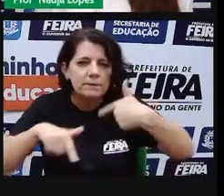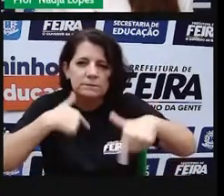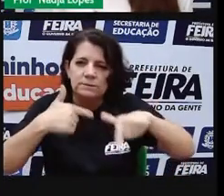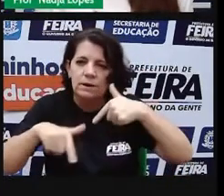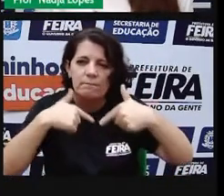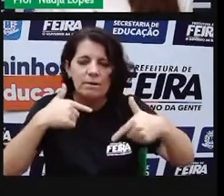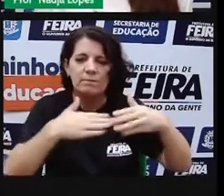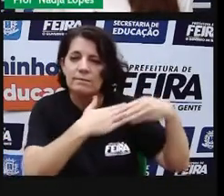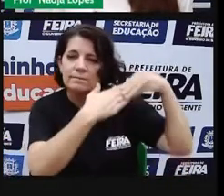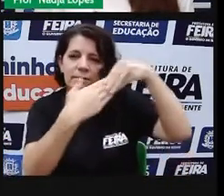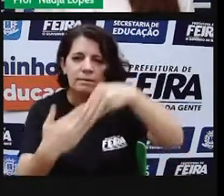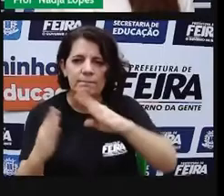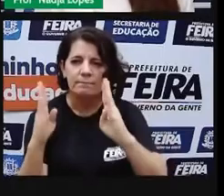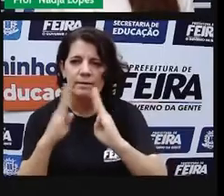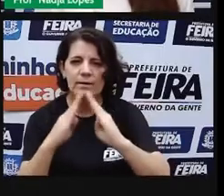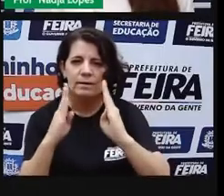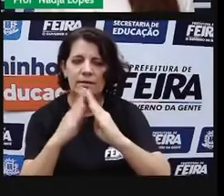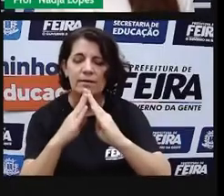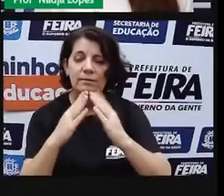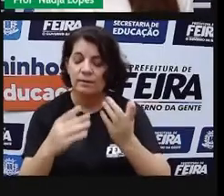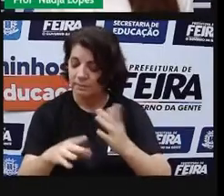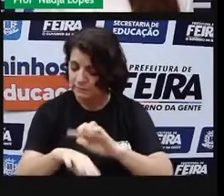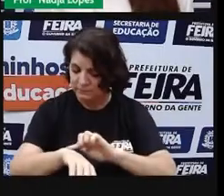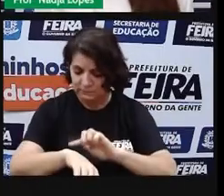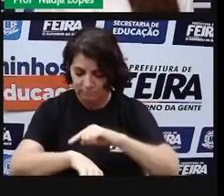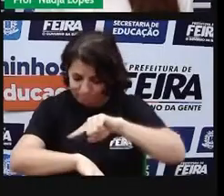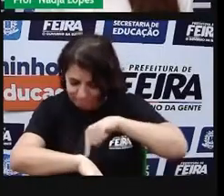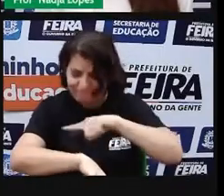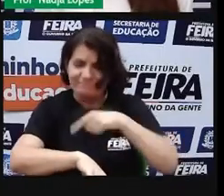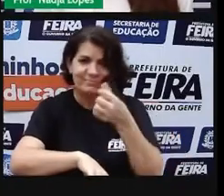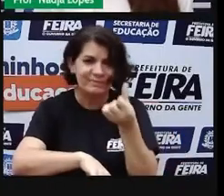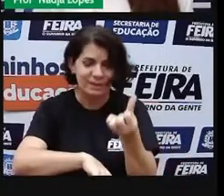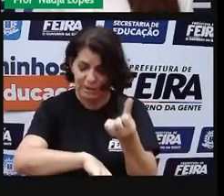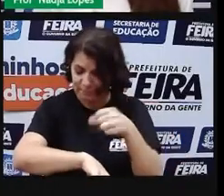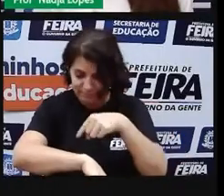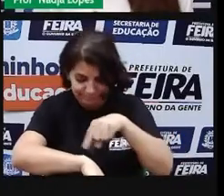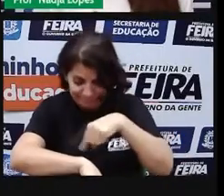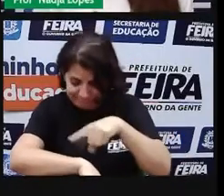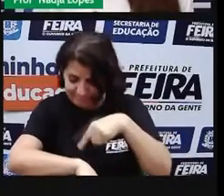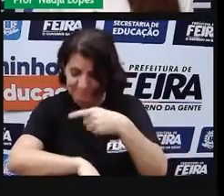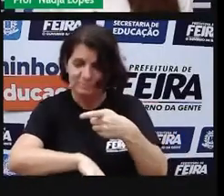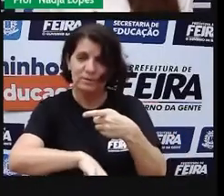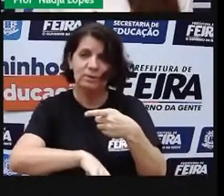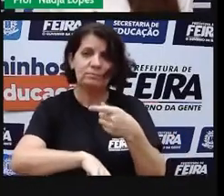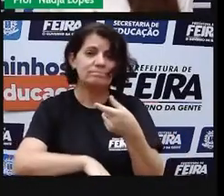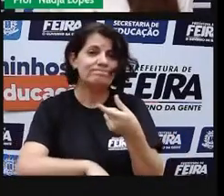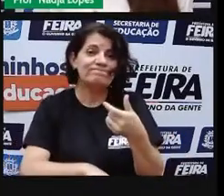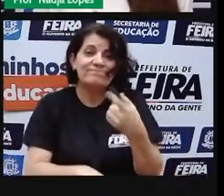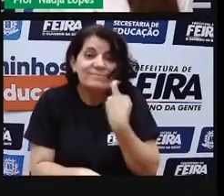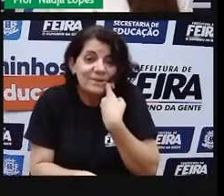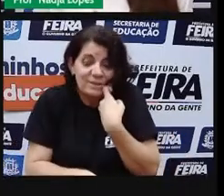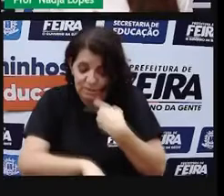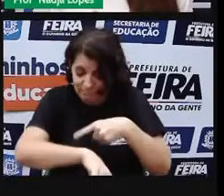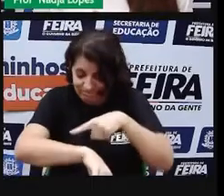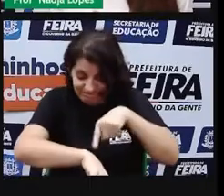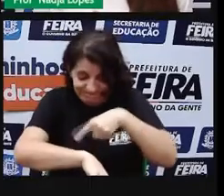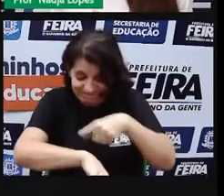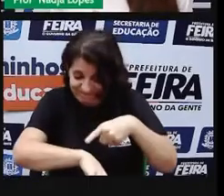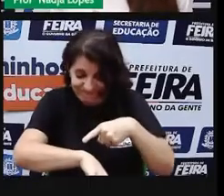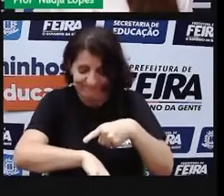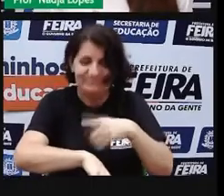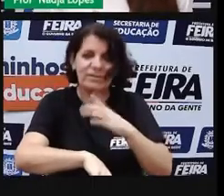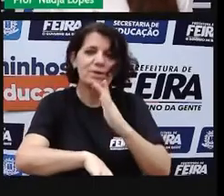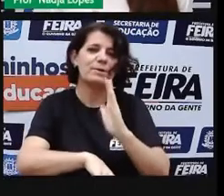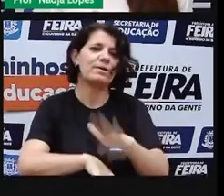para fazer em casa. Quando se vê, já são seis horas. Quando se vê, já é sexta-feira. Quando se vê,